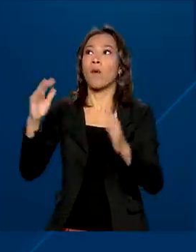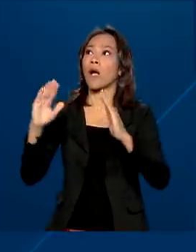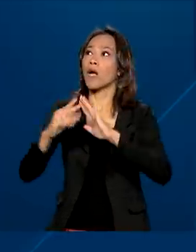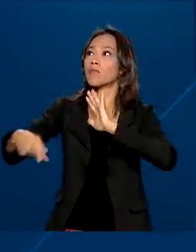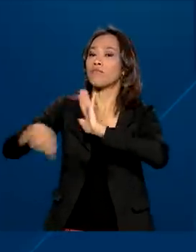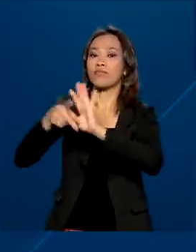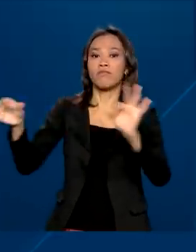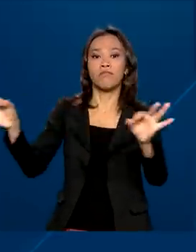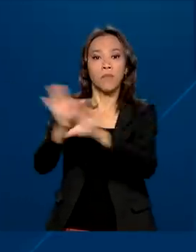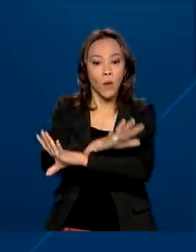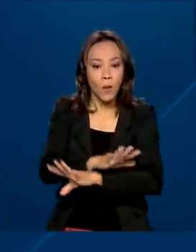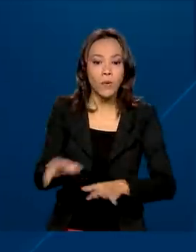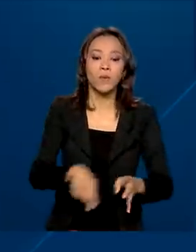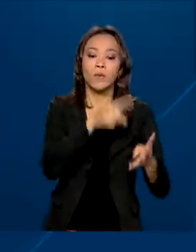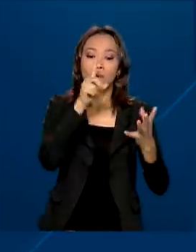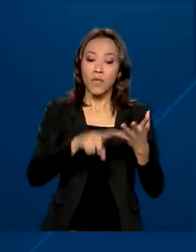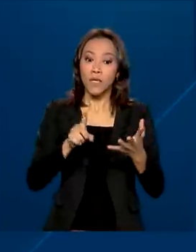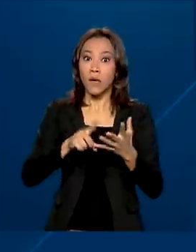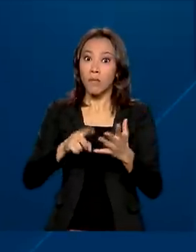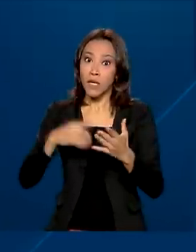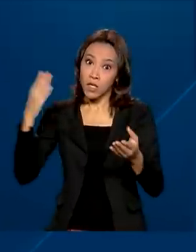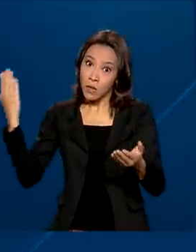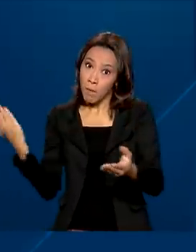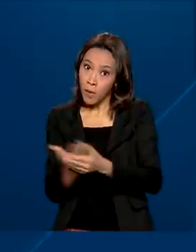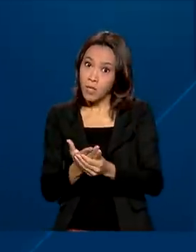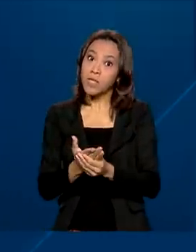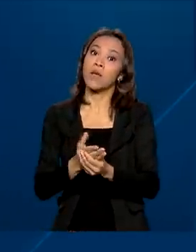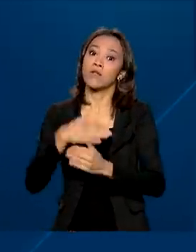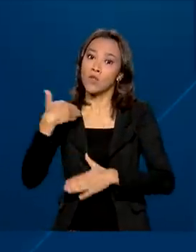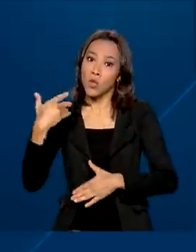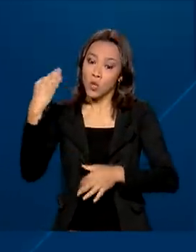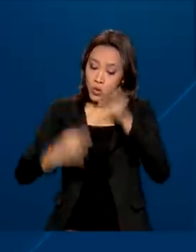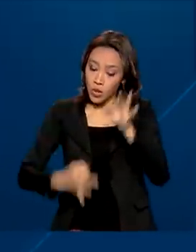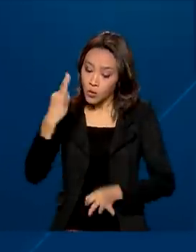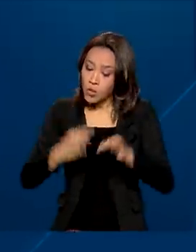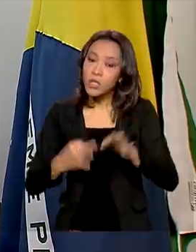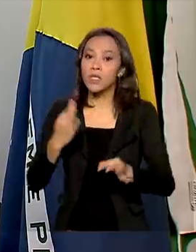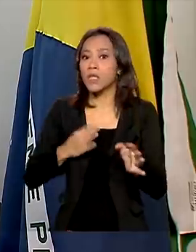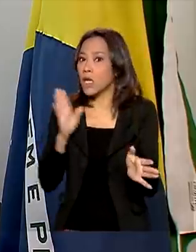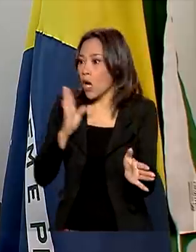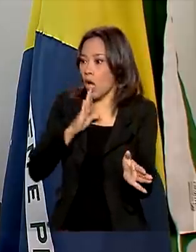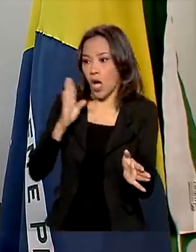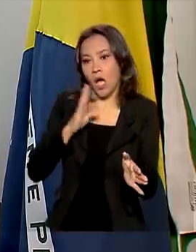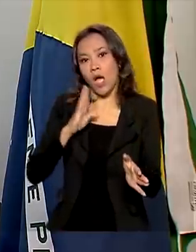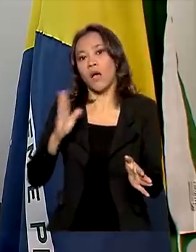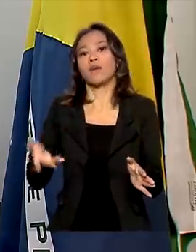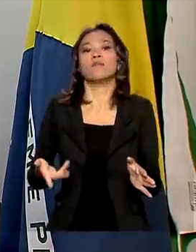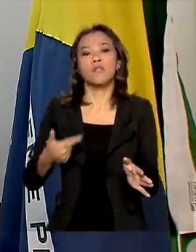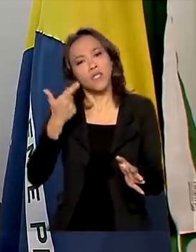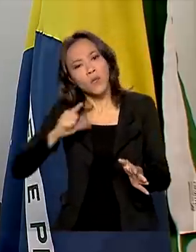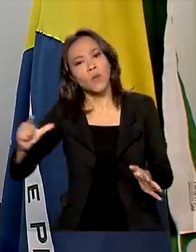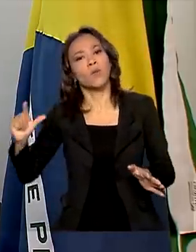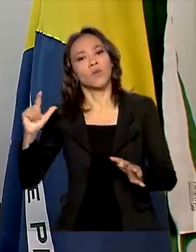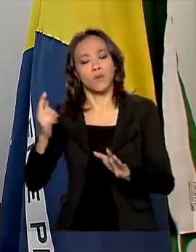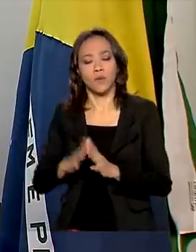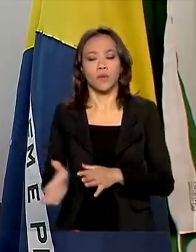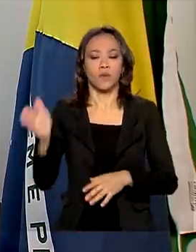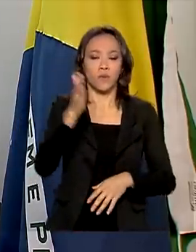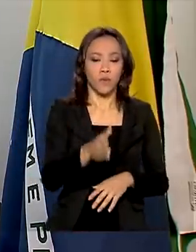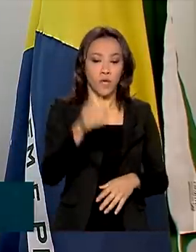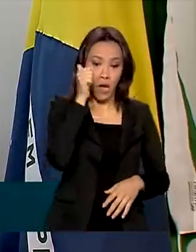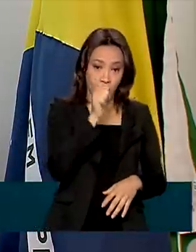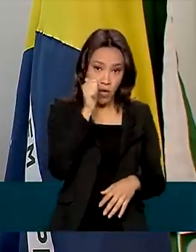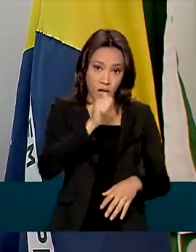prioridade na tramitação de processos judiciais e administrativos. Muitas mulheres não sabem que a partir do dia que ela